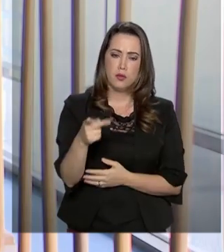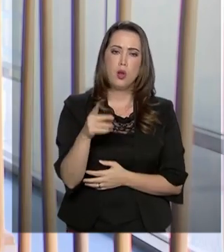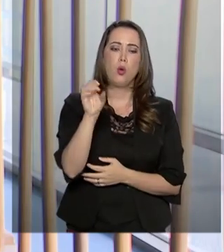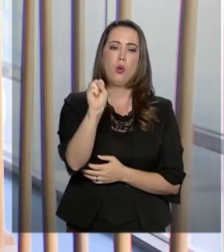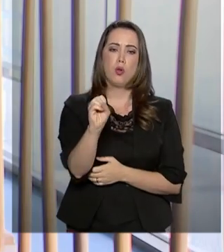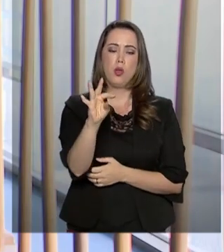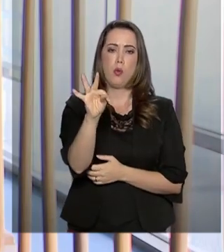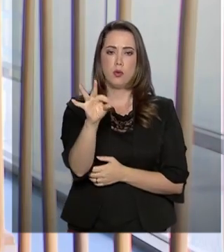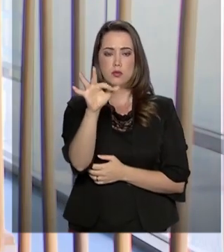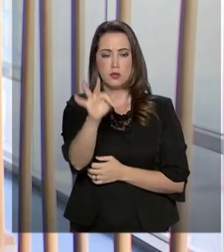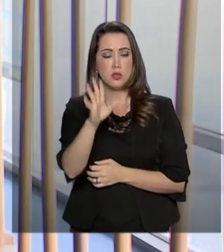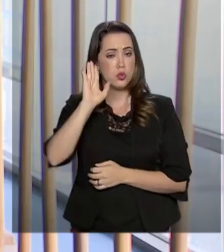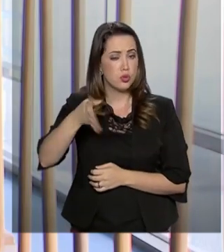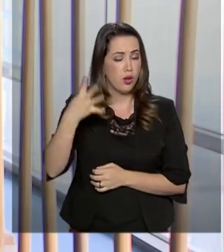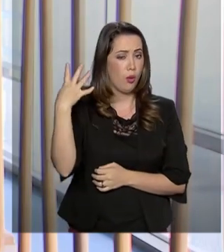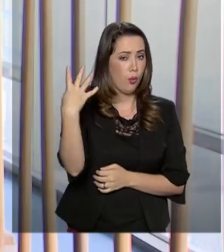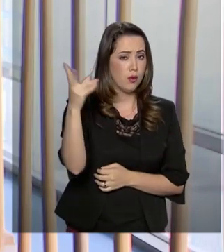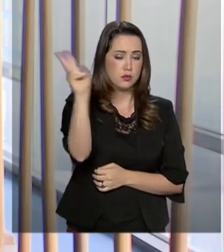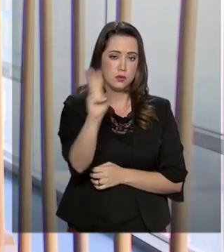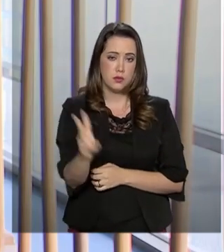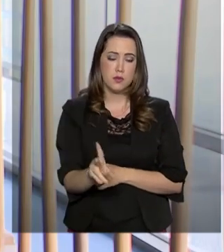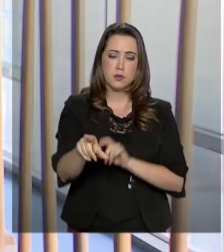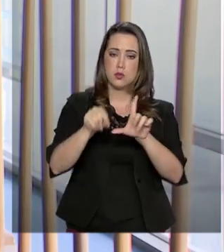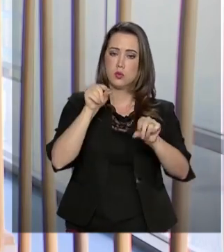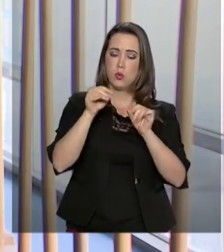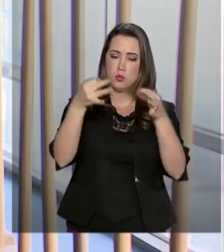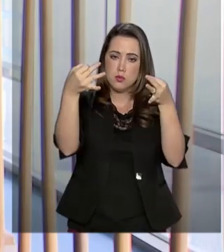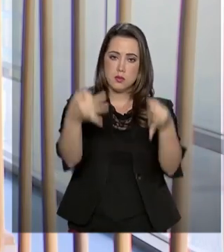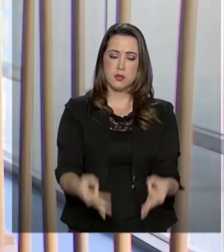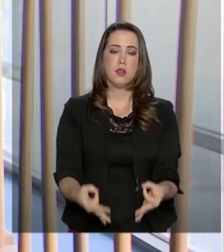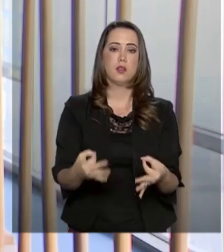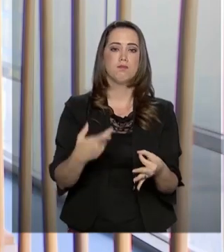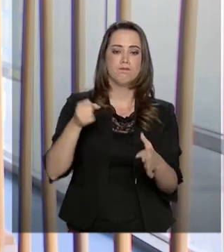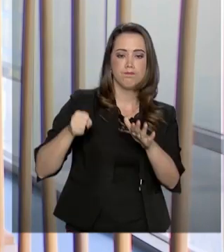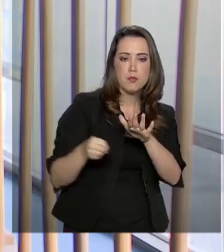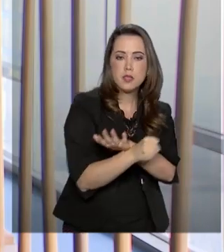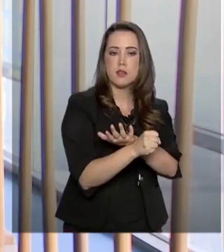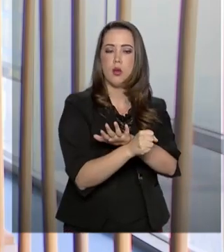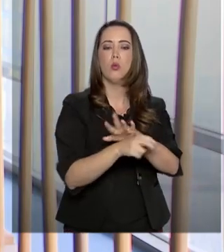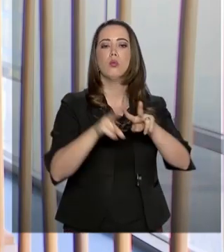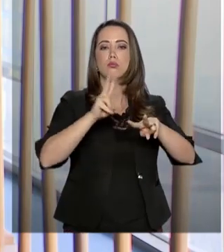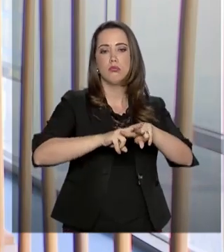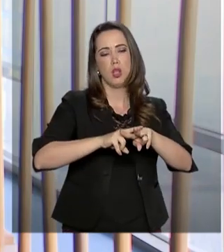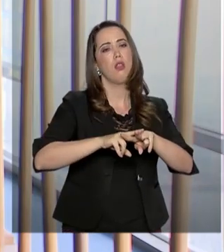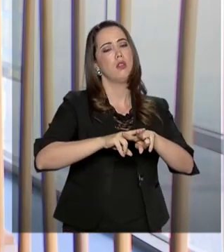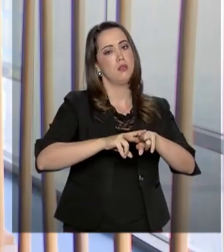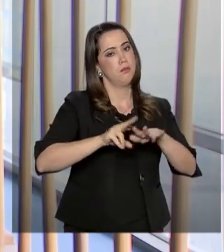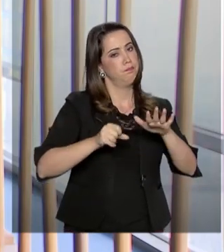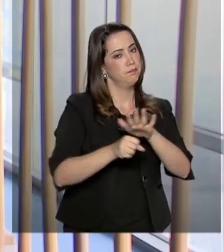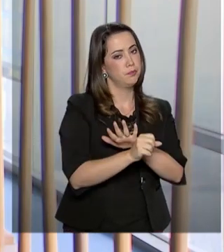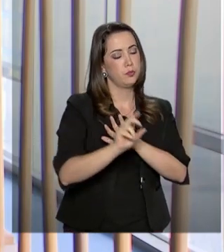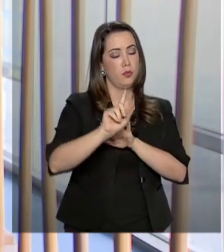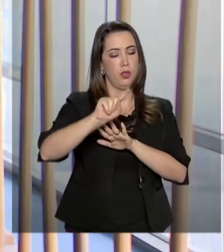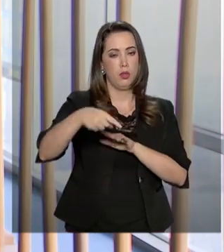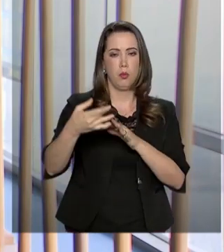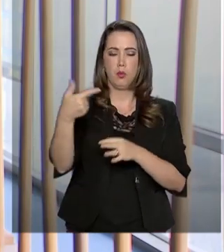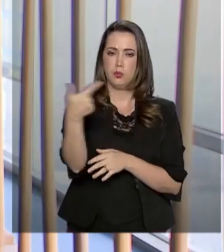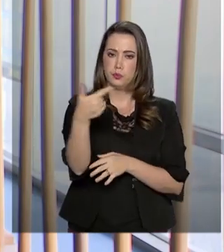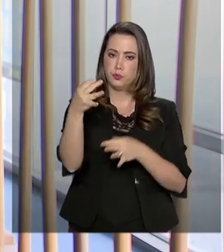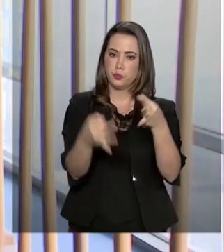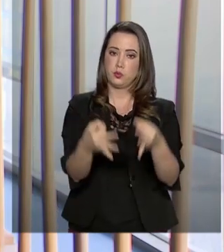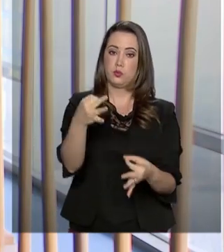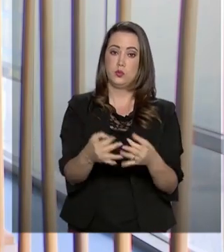Federal já tomou quatro decisões validando a prisão em segunda instância e disse que o projeto anticrime